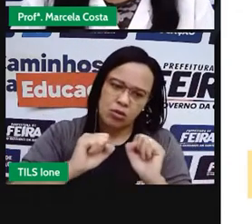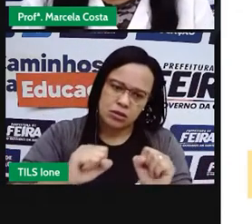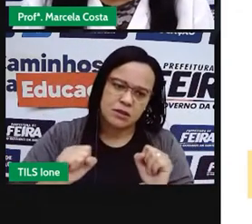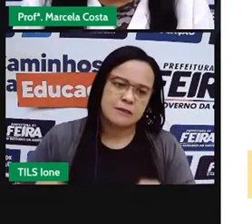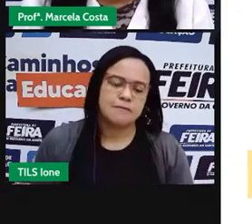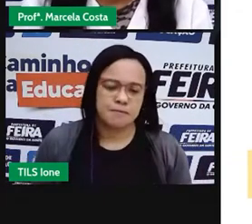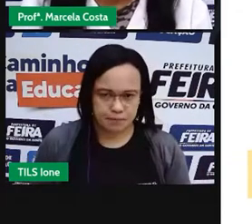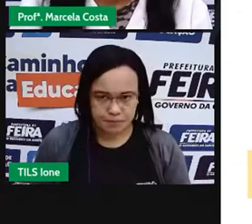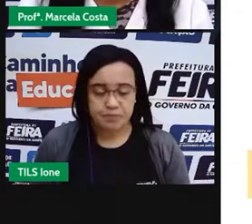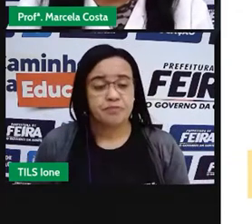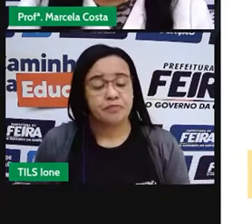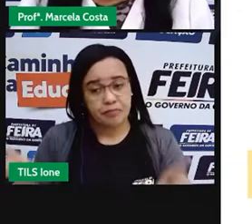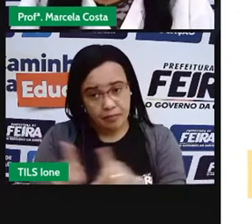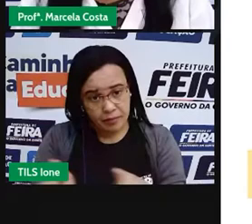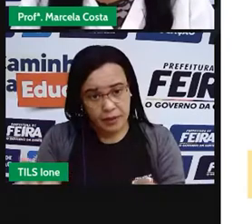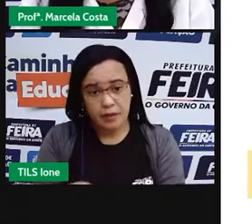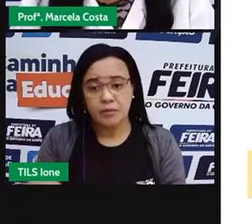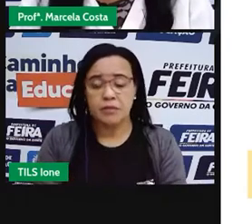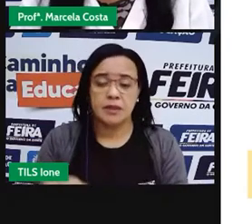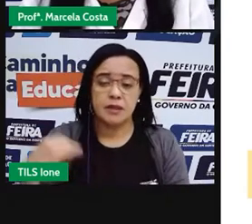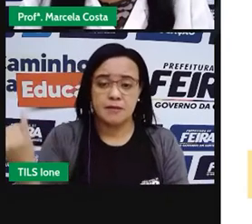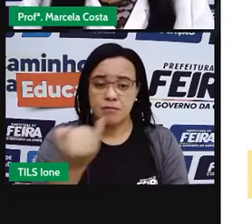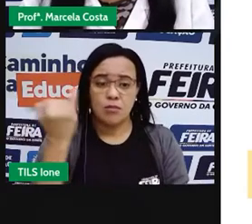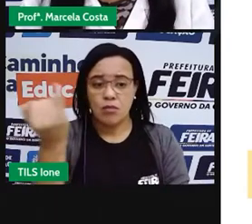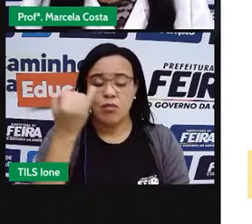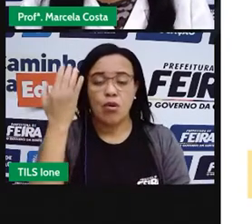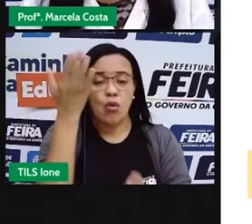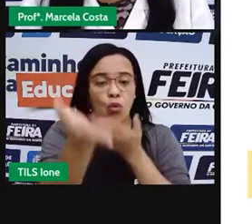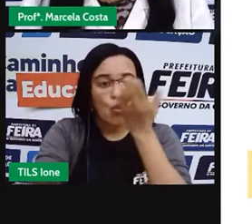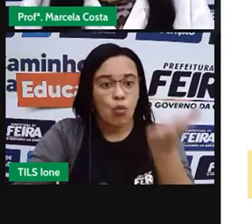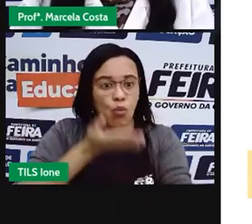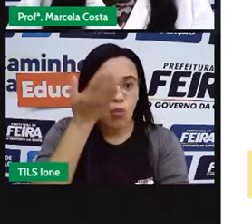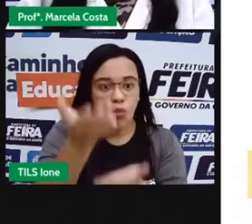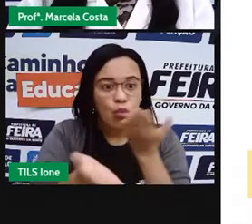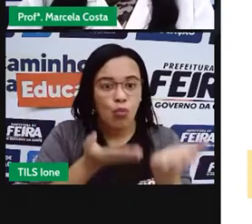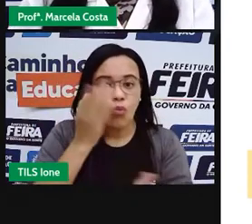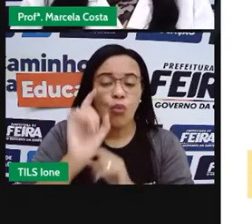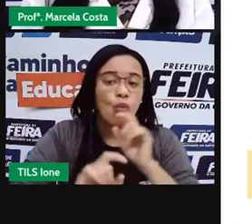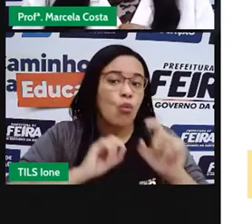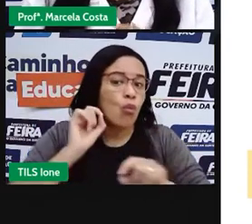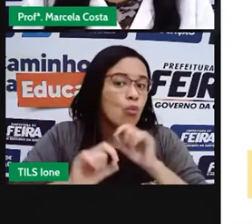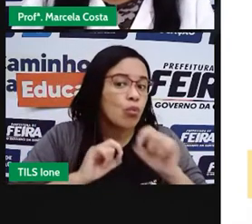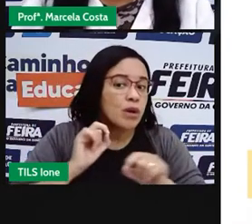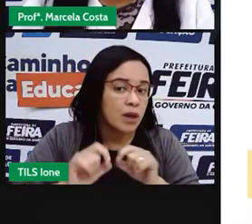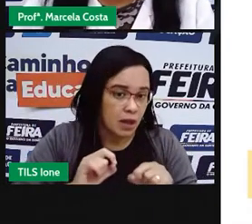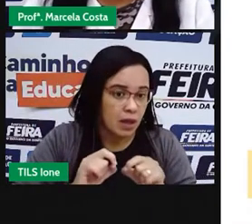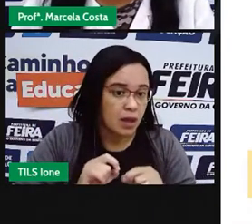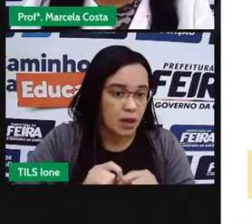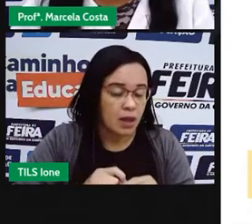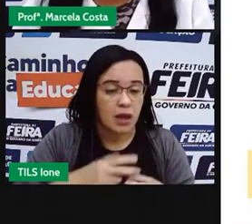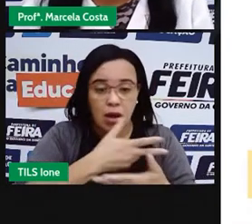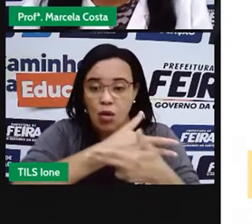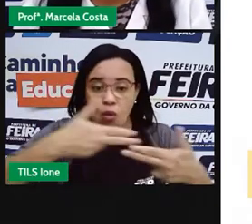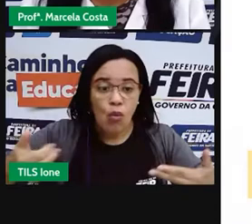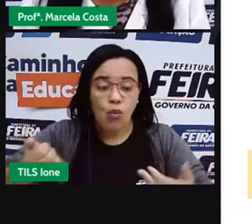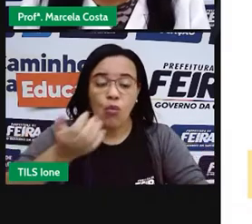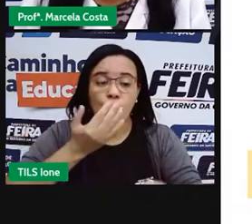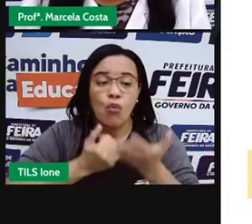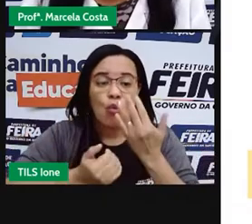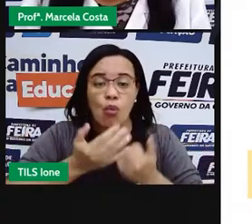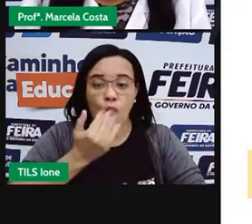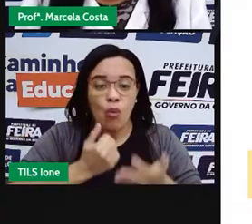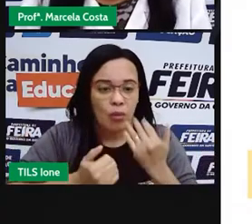Também é importante ter cuidado dos alimentos que a gente tem, né? Dos alimentos vegetais,